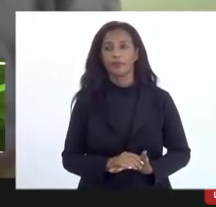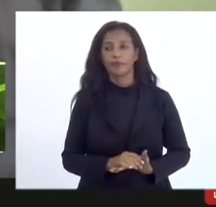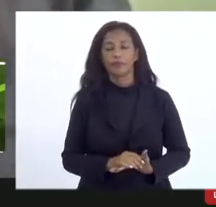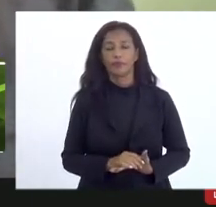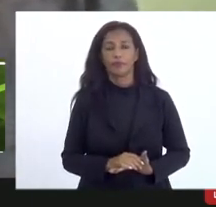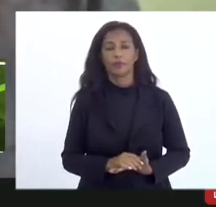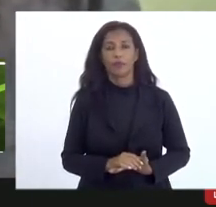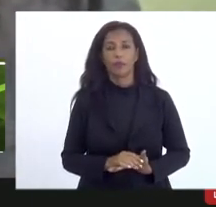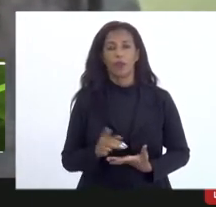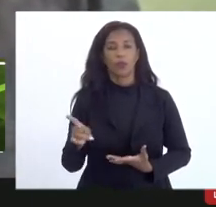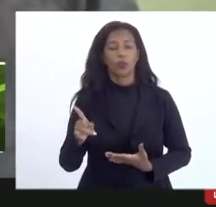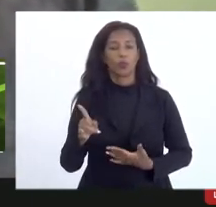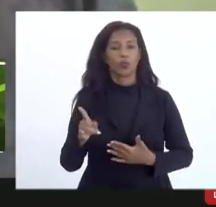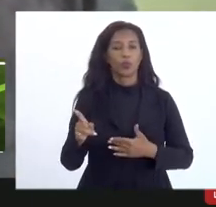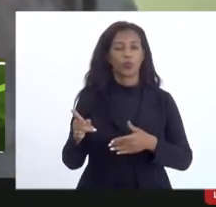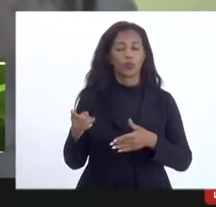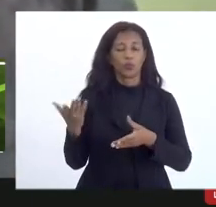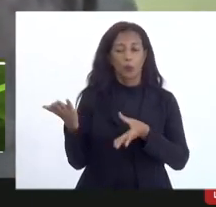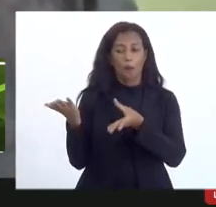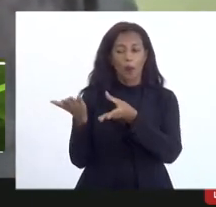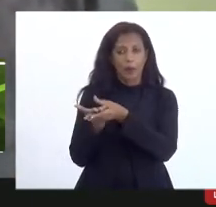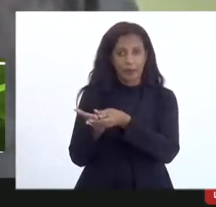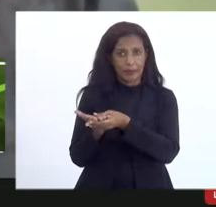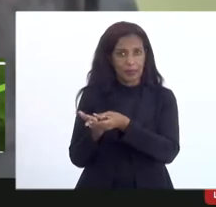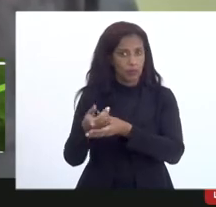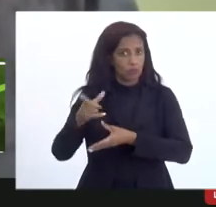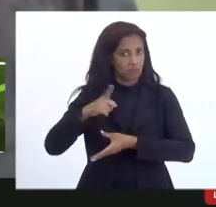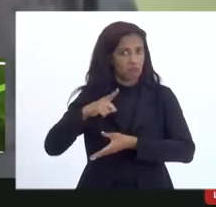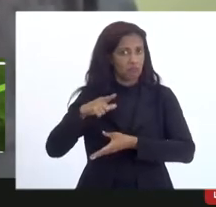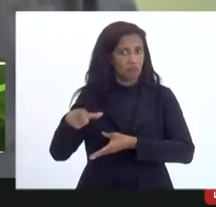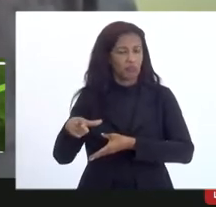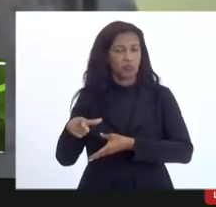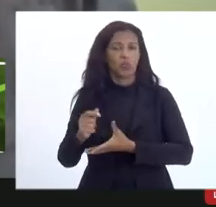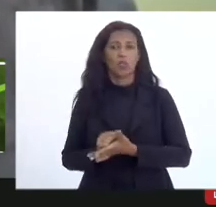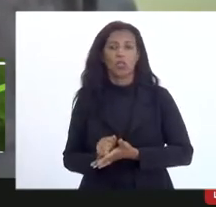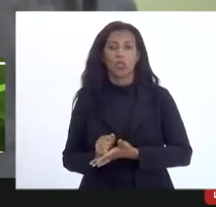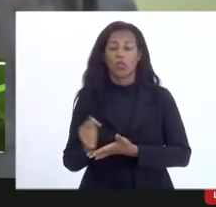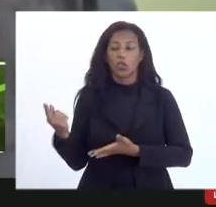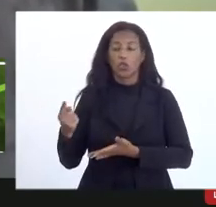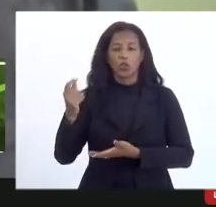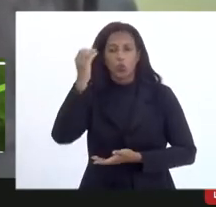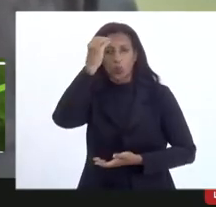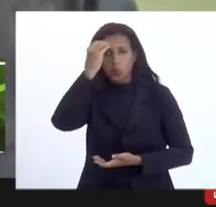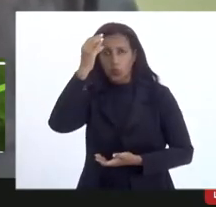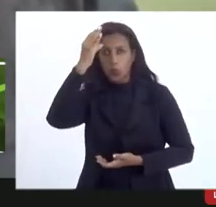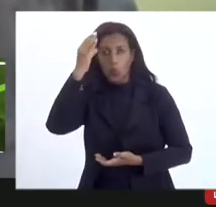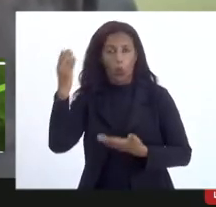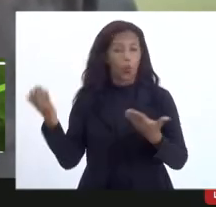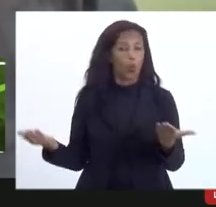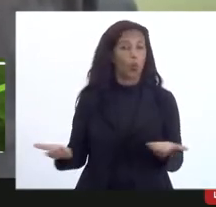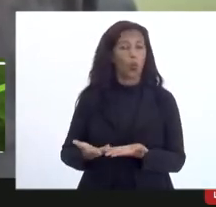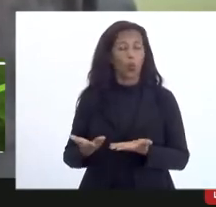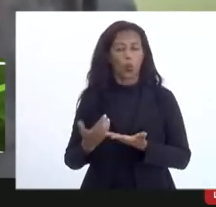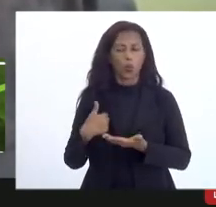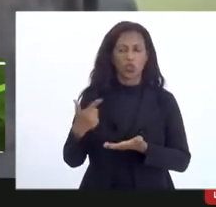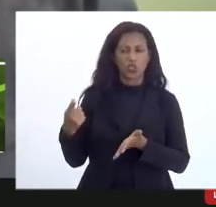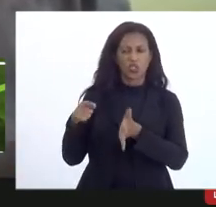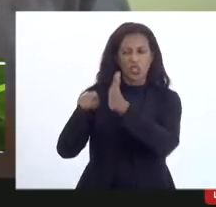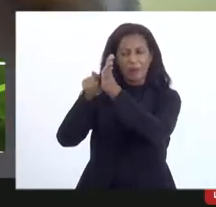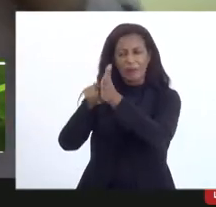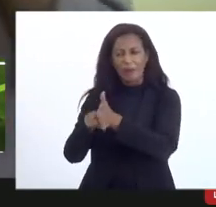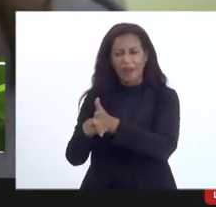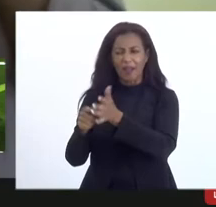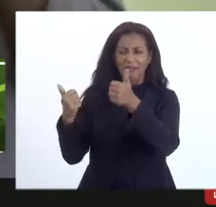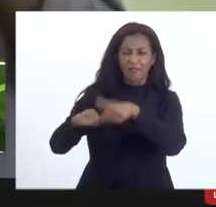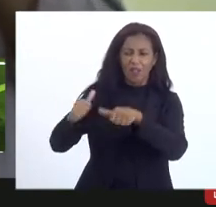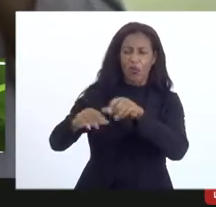os processos de pontos de cultura por exemplo hoje a gente já analisou quase todos a gente